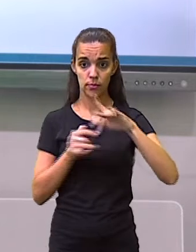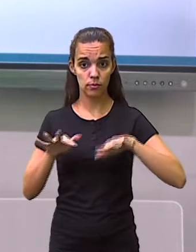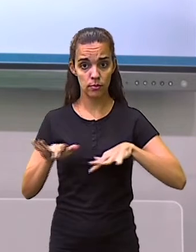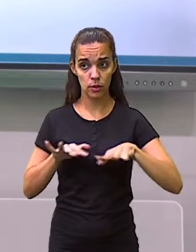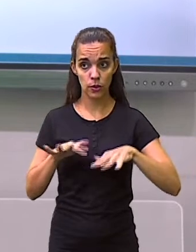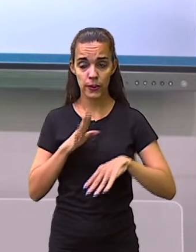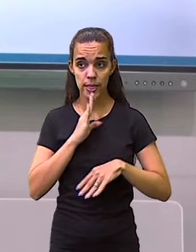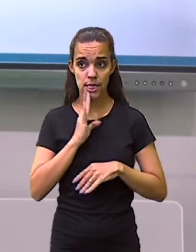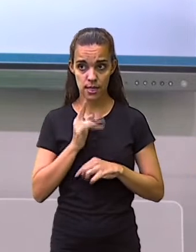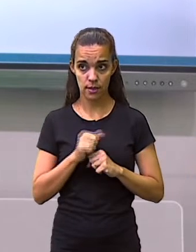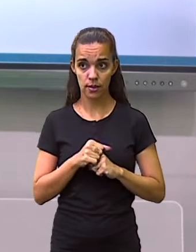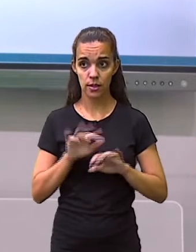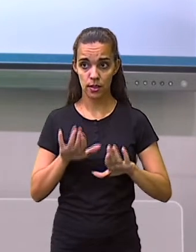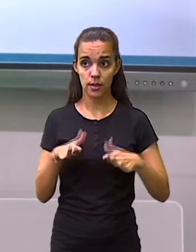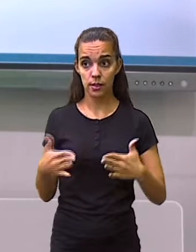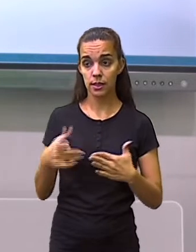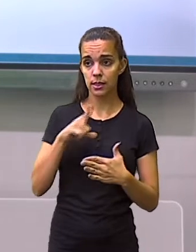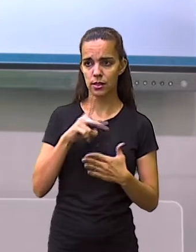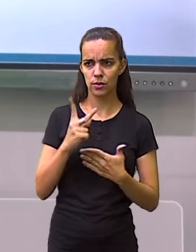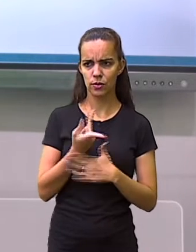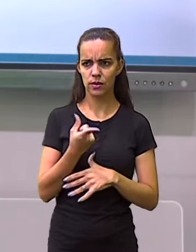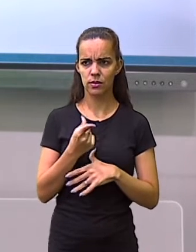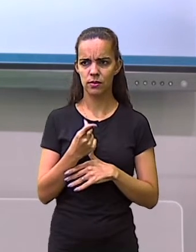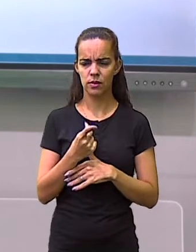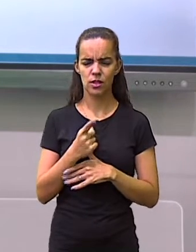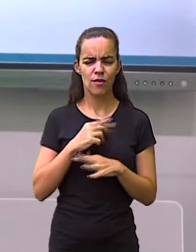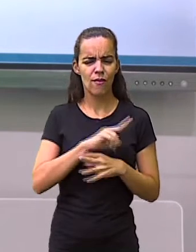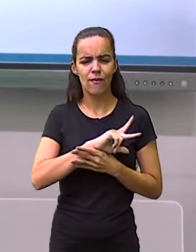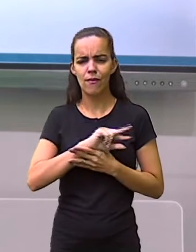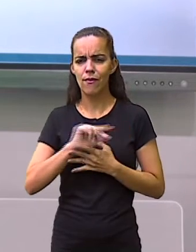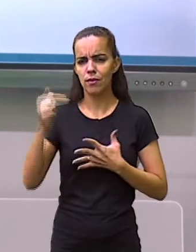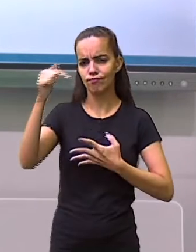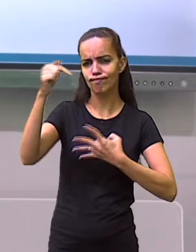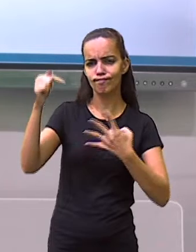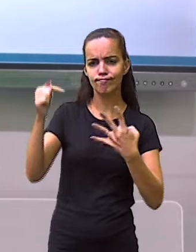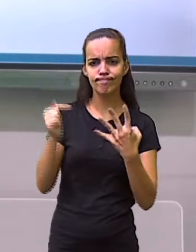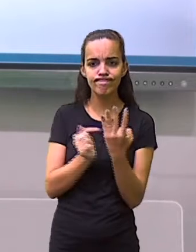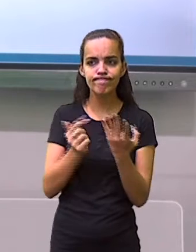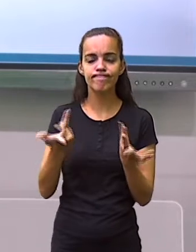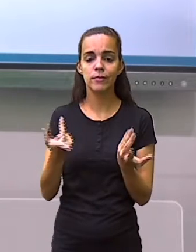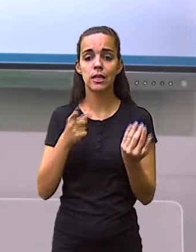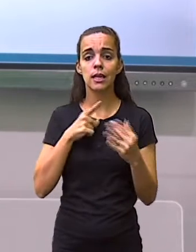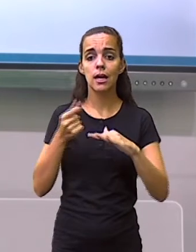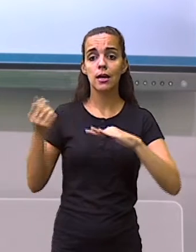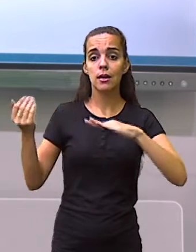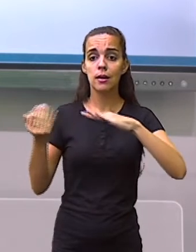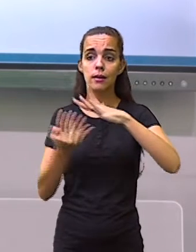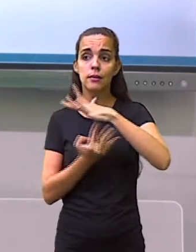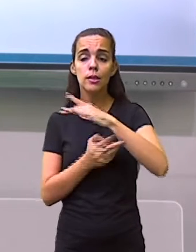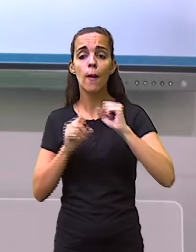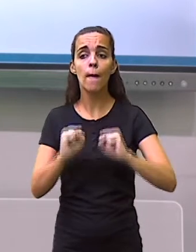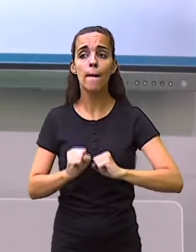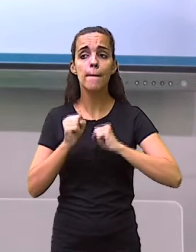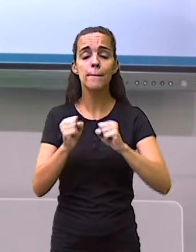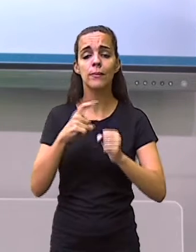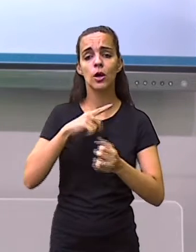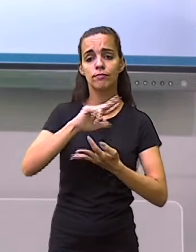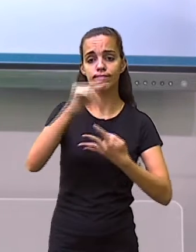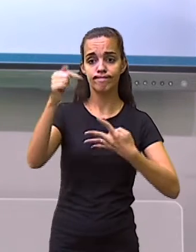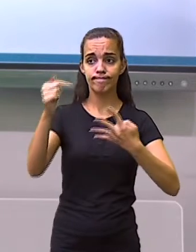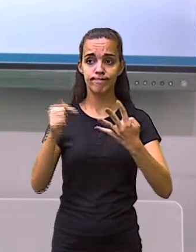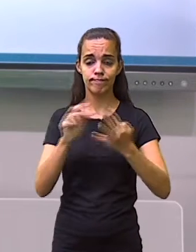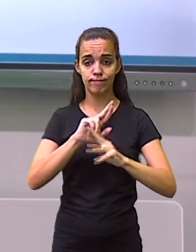Pois, além de ocorrer por inúmeros motivos, as migrações, elas podem ter diferentes